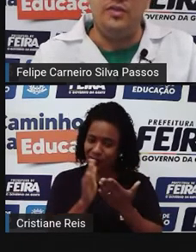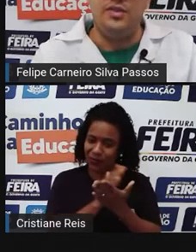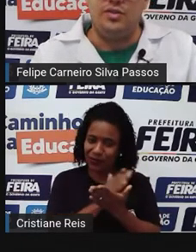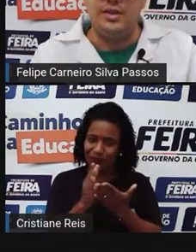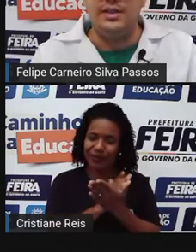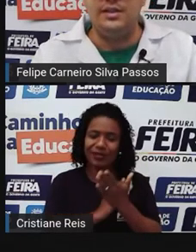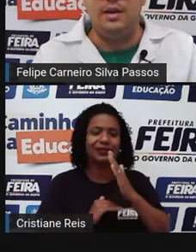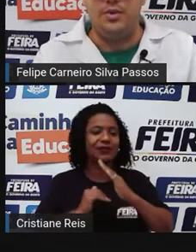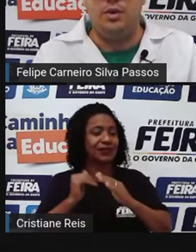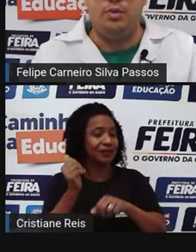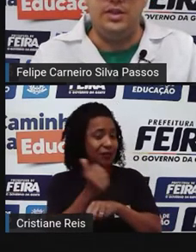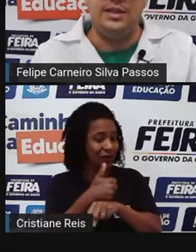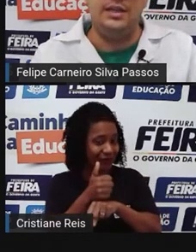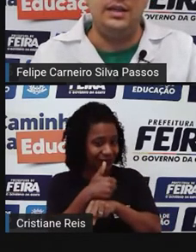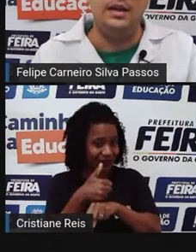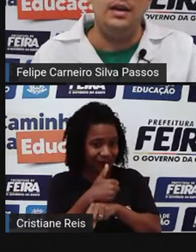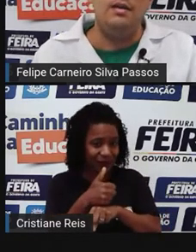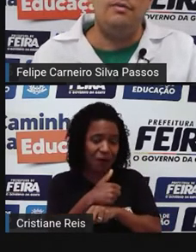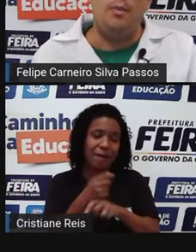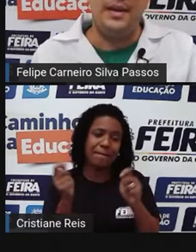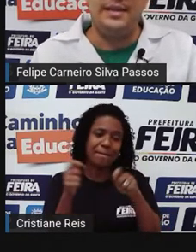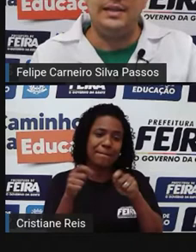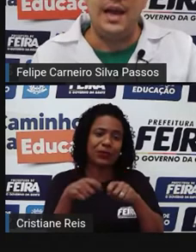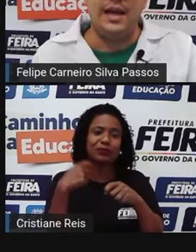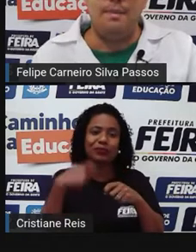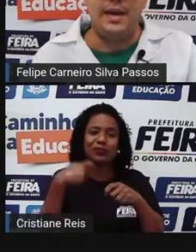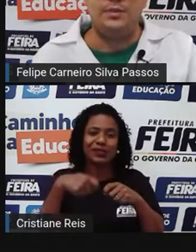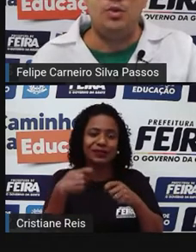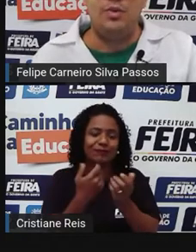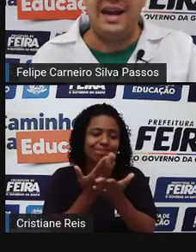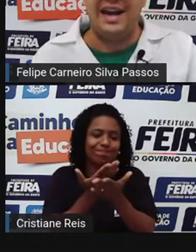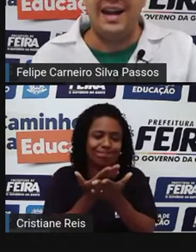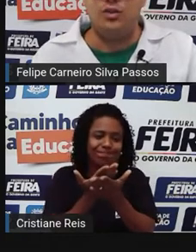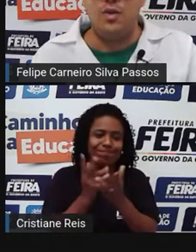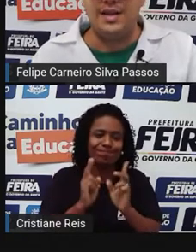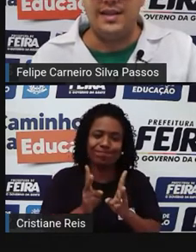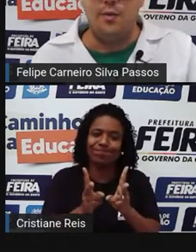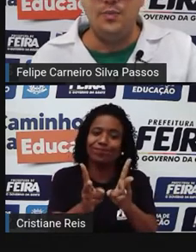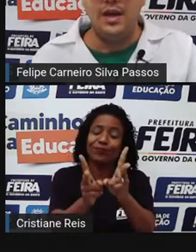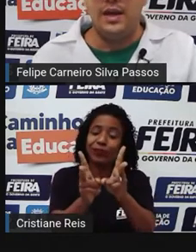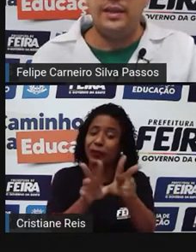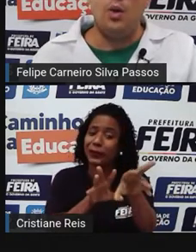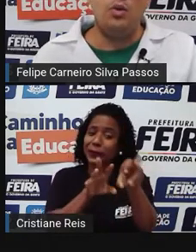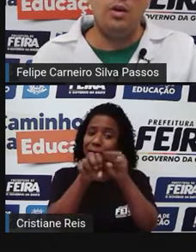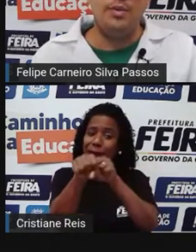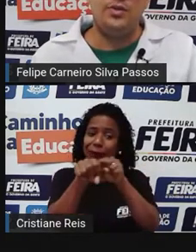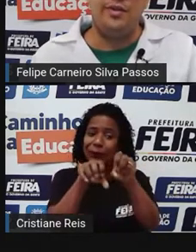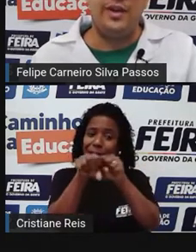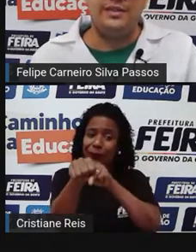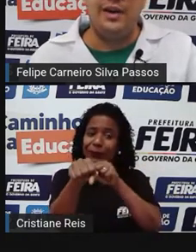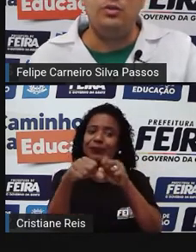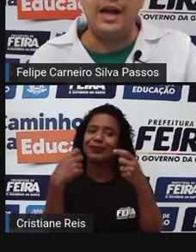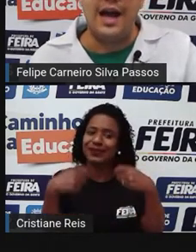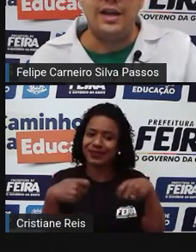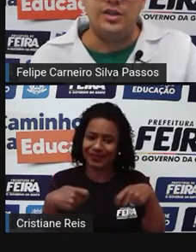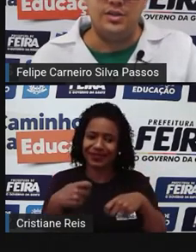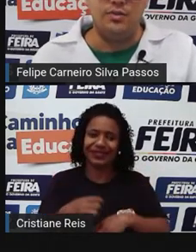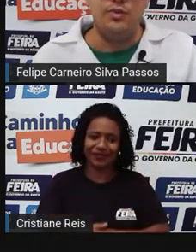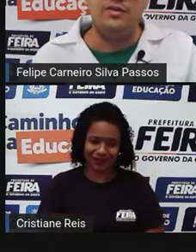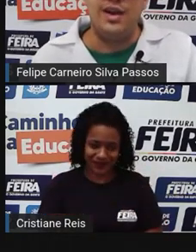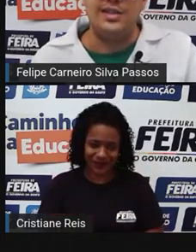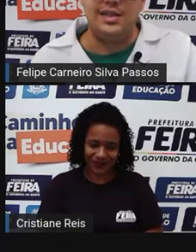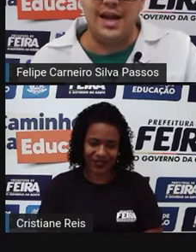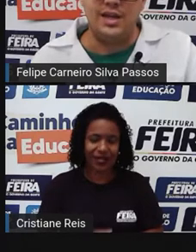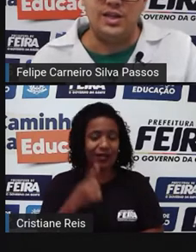profissões que a pessoa pode exercer vão precisar que ela passe por uma graduação. Então, quando uma pessoa faz faculdade,